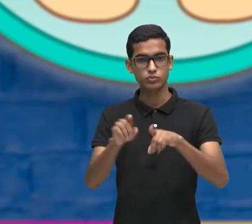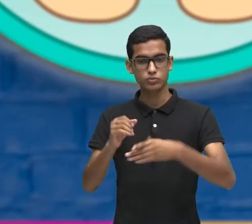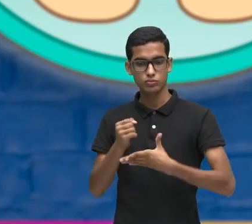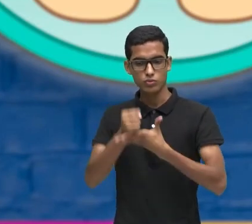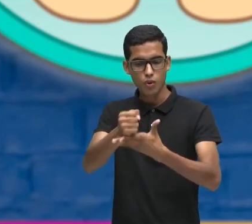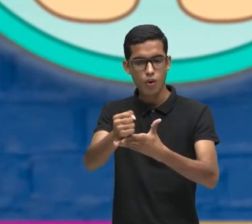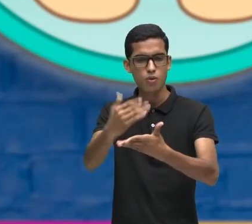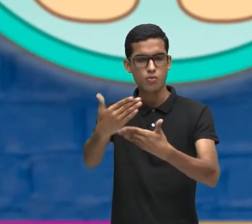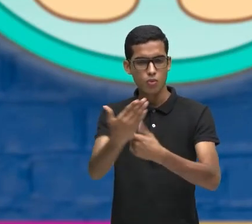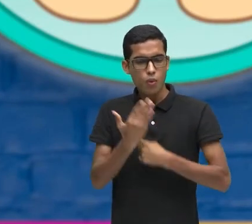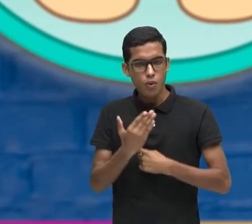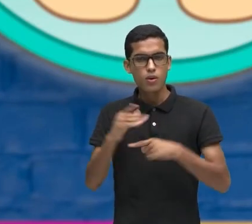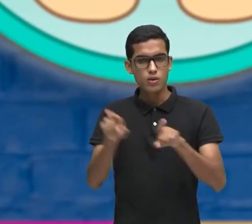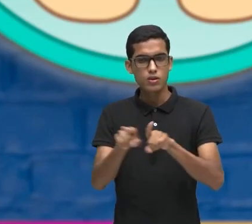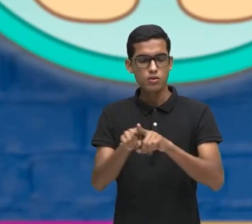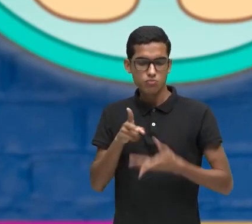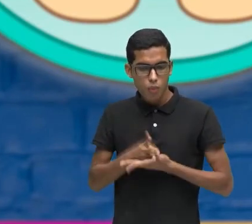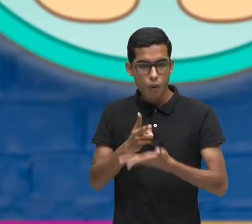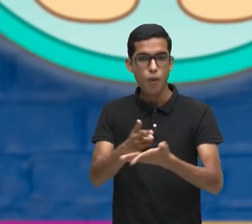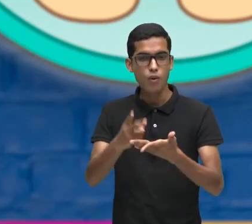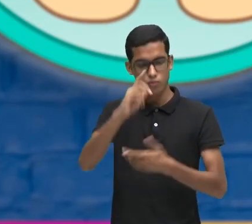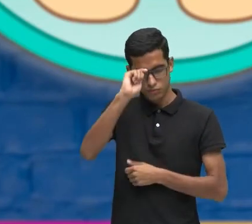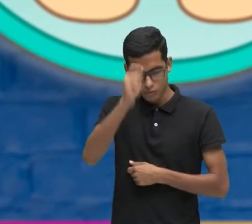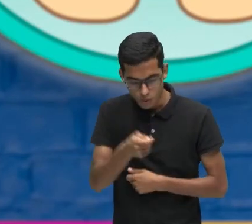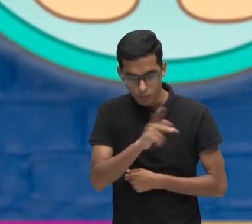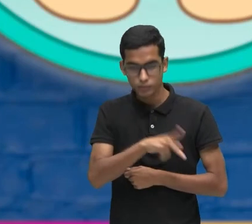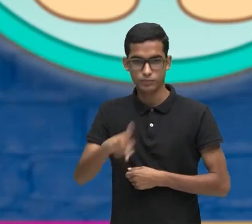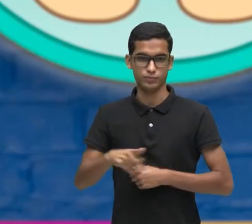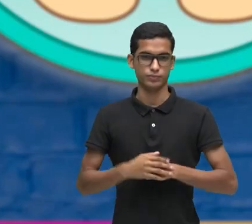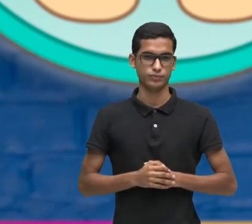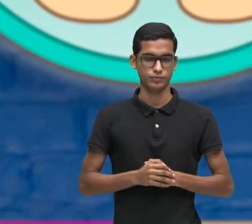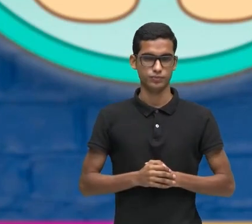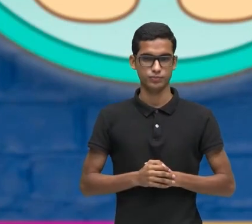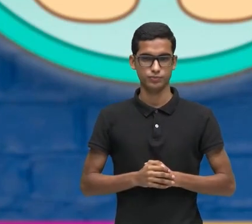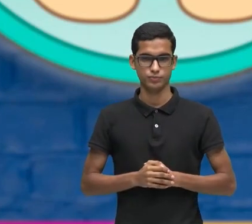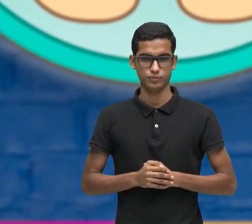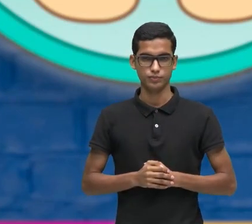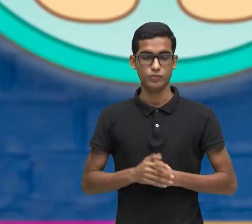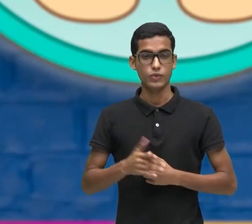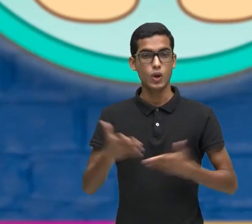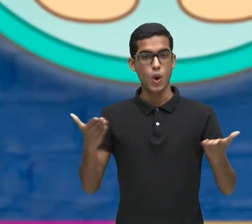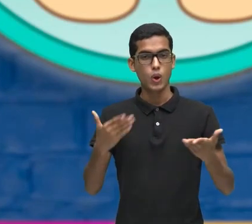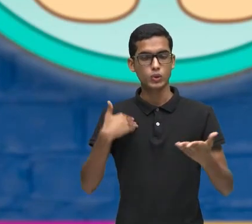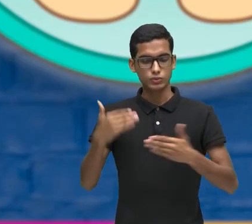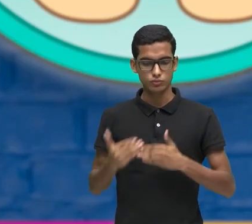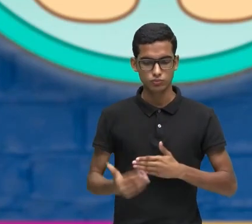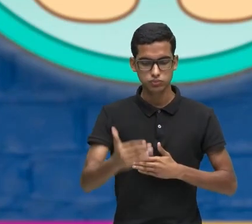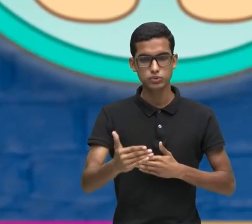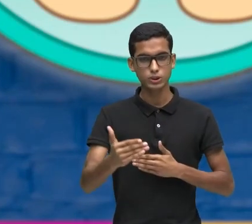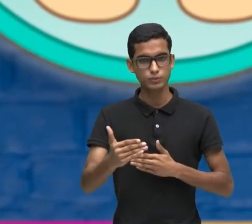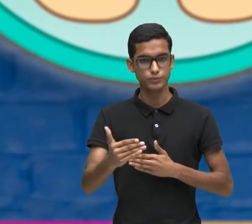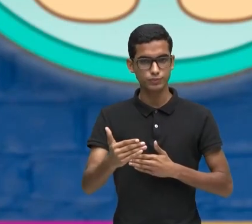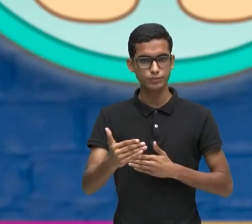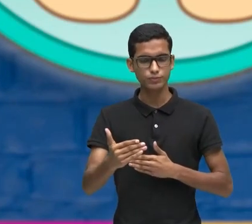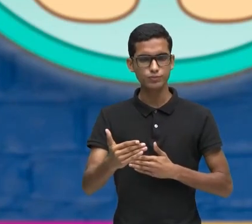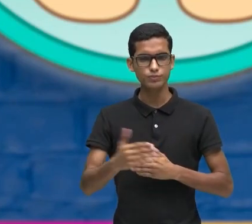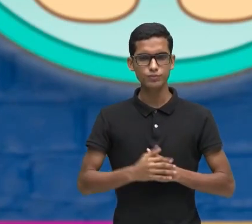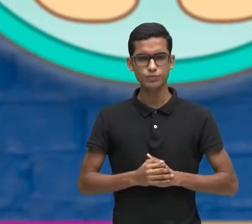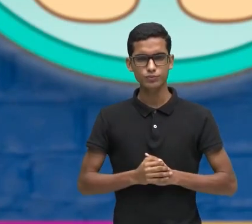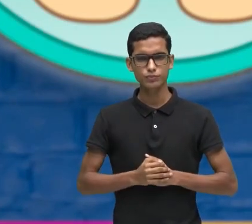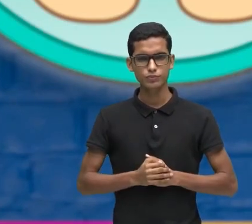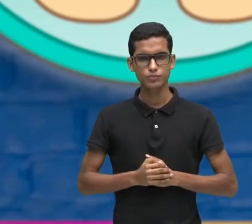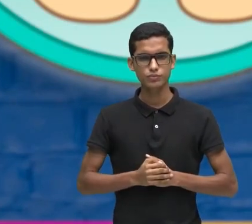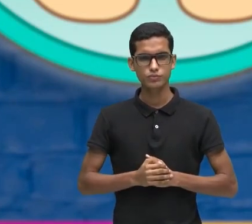vamos continuar com a nossa homenagem ao professor Então nós estamos nos encaminhando Para os